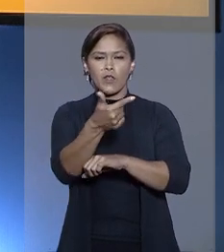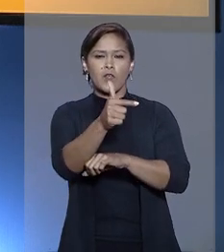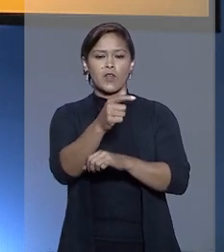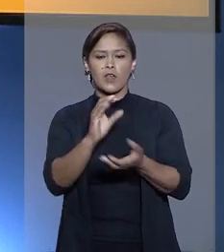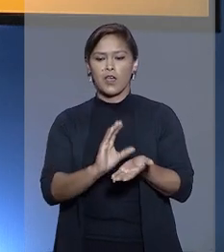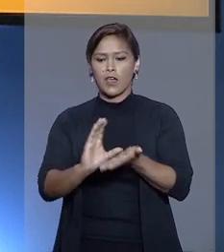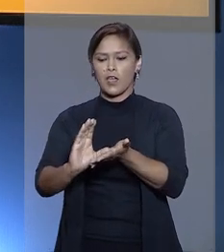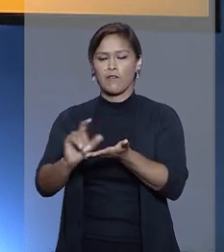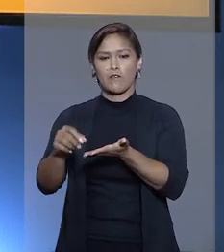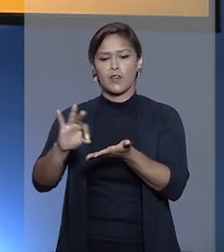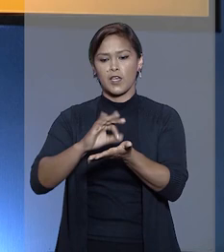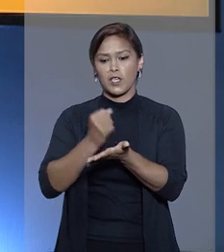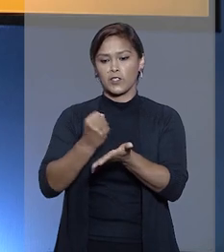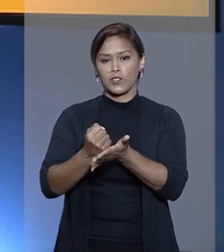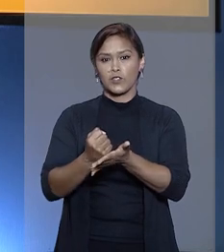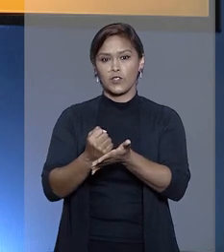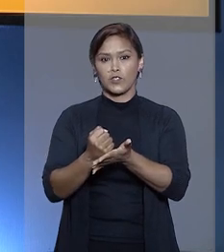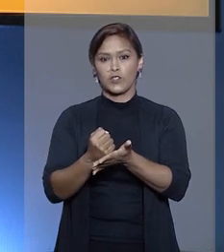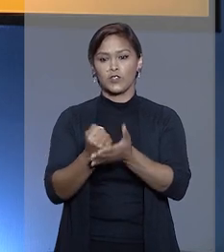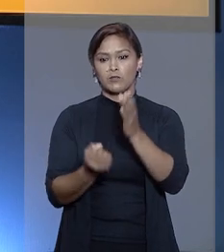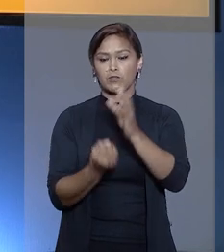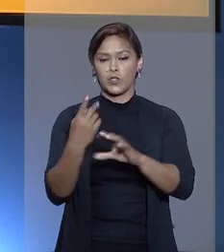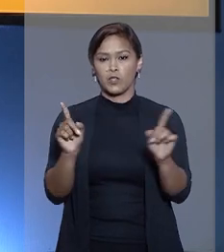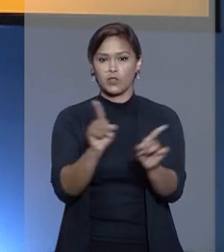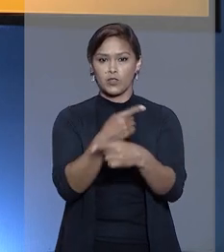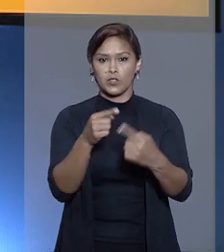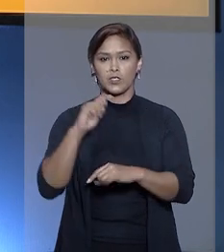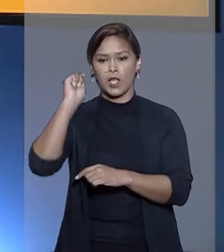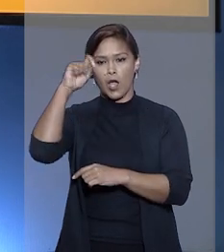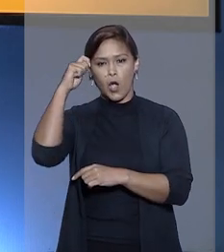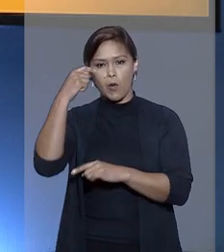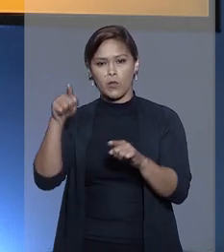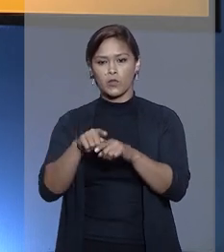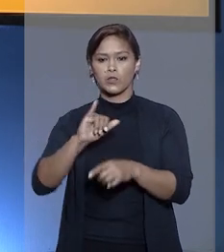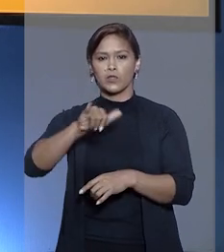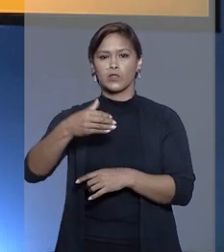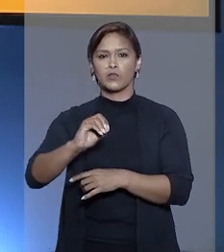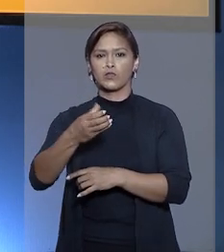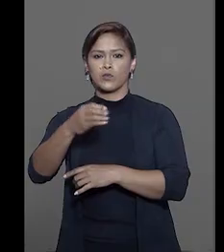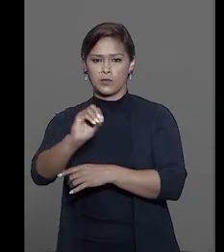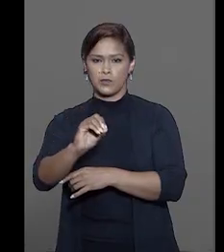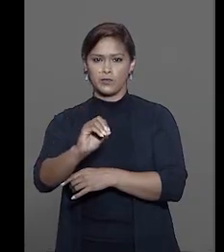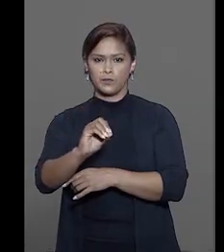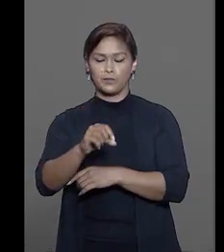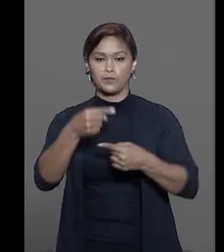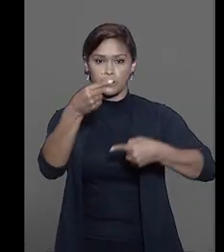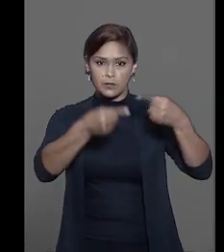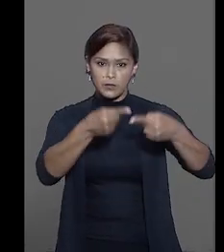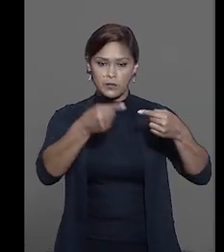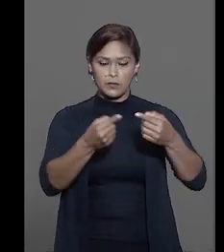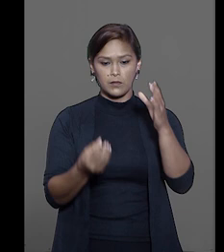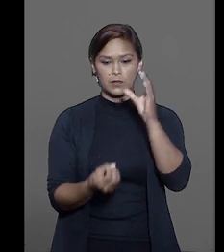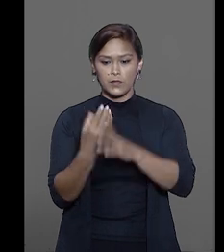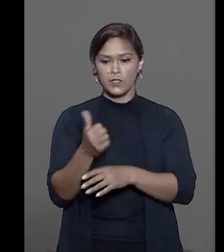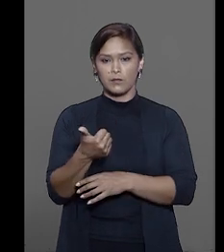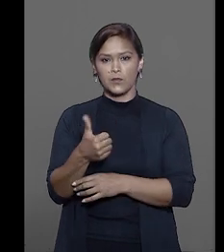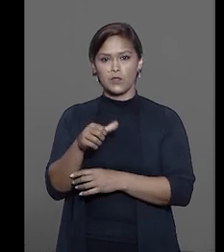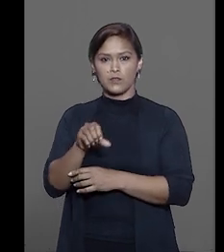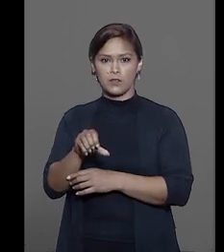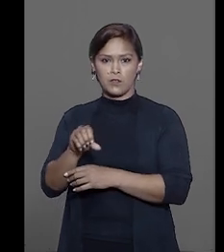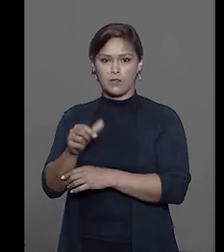terá que devolver registros musicais originais do músico João Gilberto. A discussão teve origem em